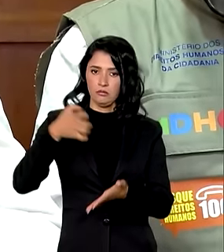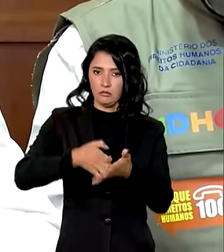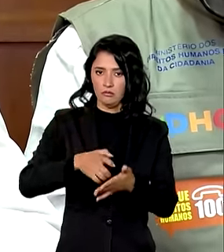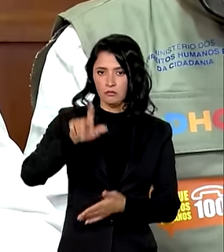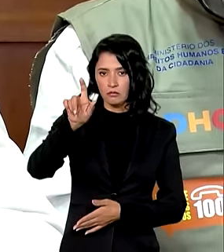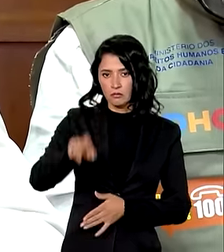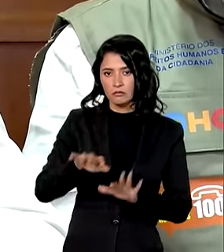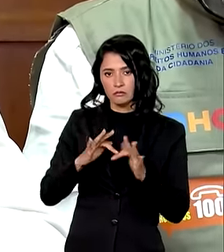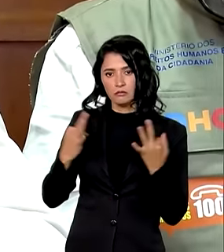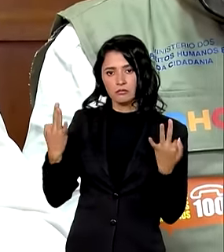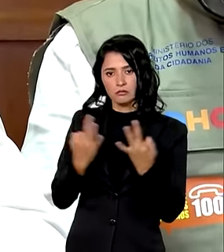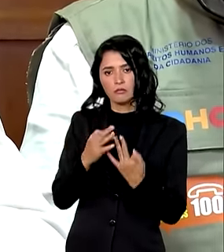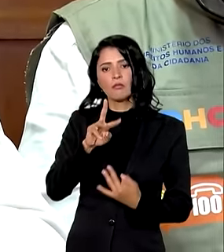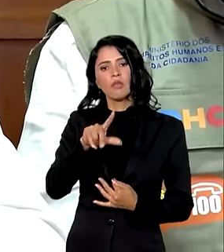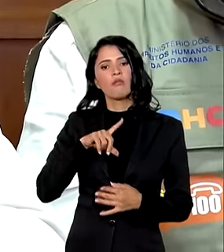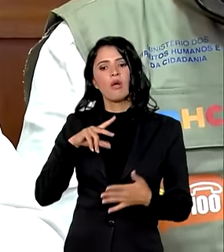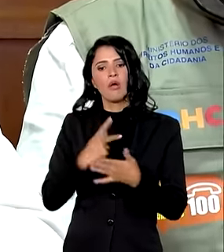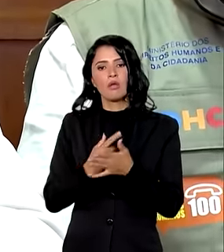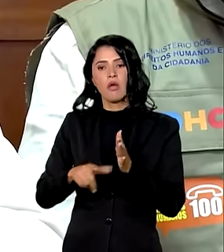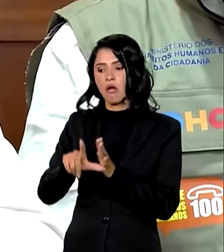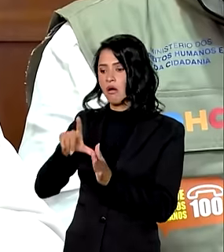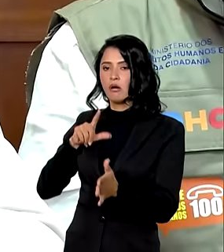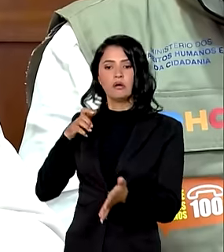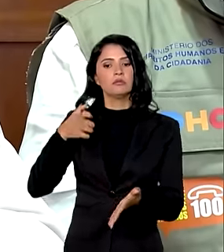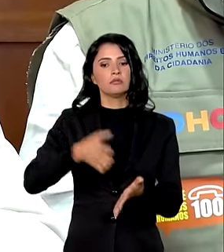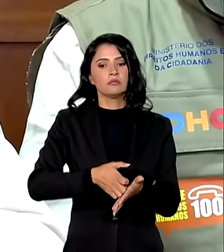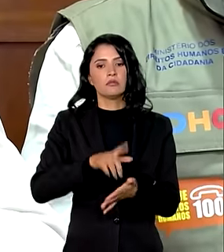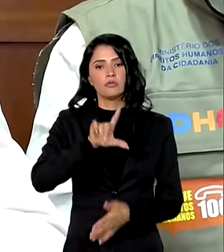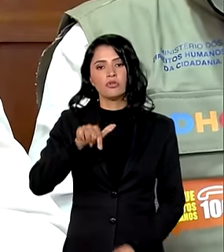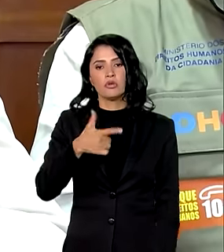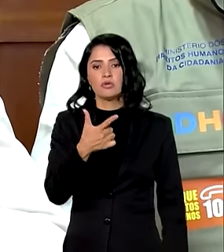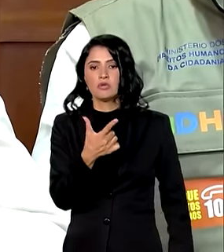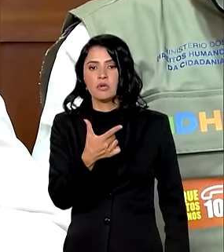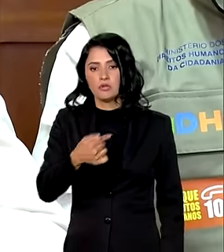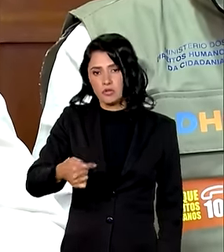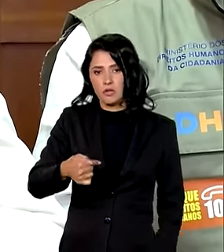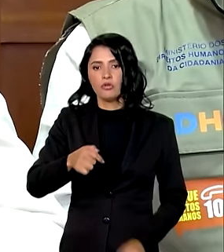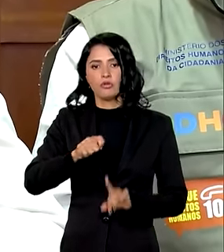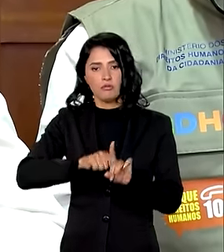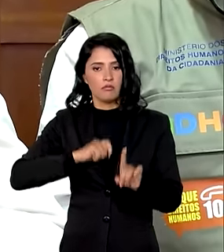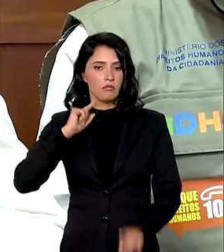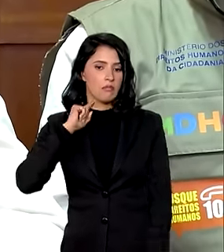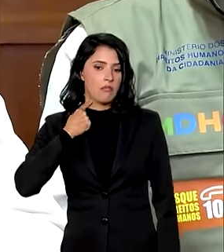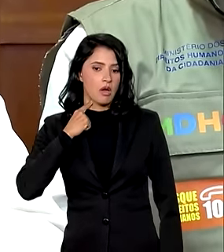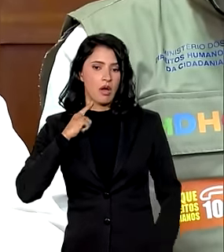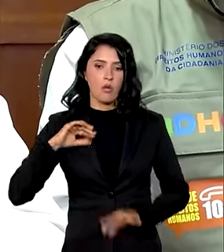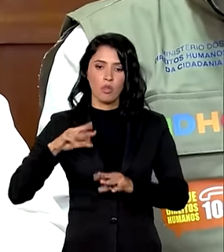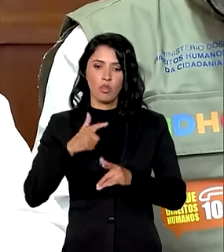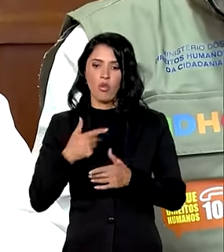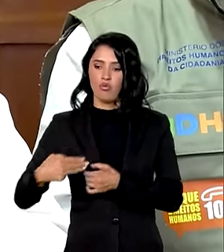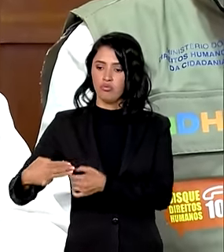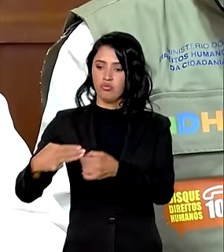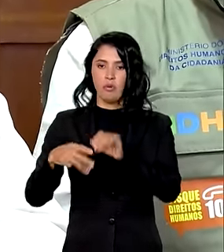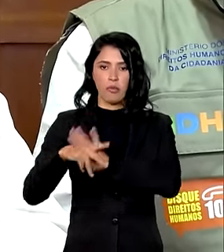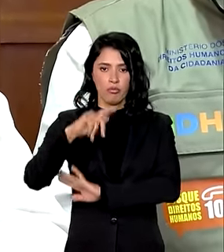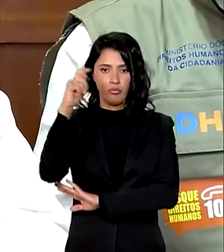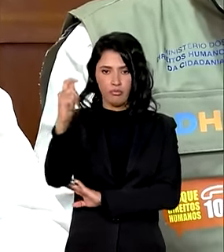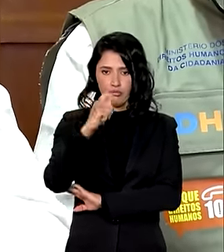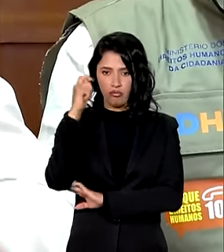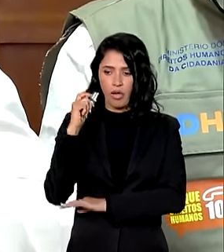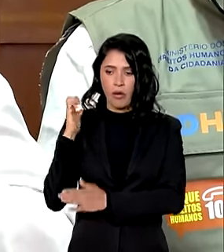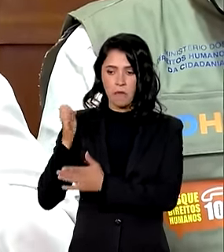do Bolsa Família será antecipado por dia 17 de maio para todos os municípios no Rio Grande do Sul